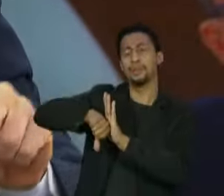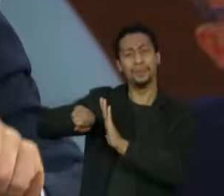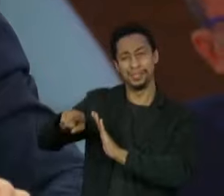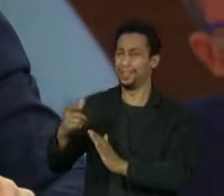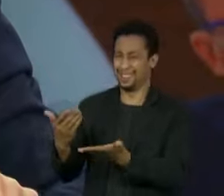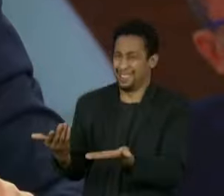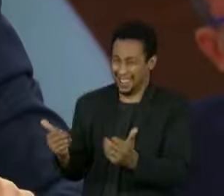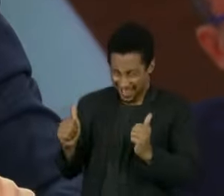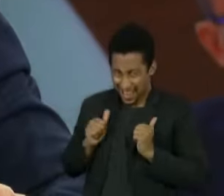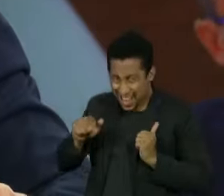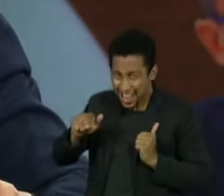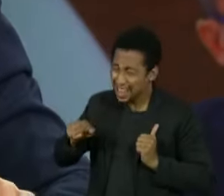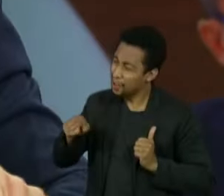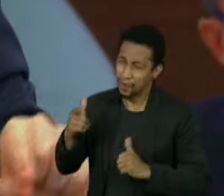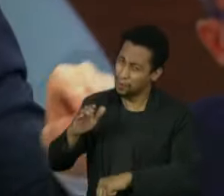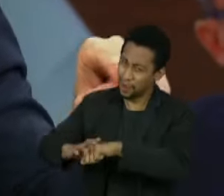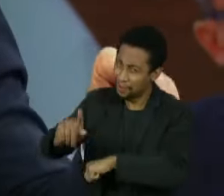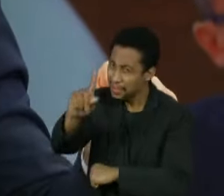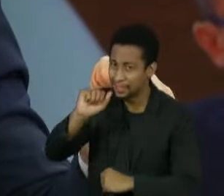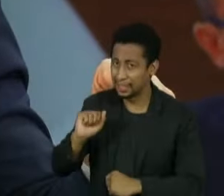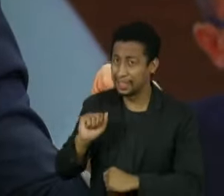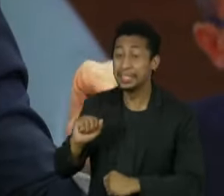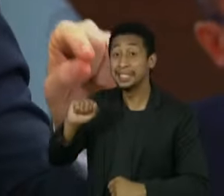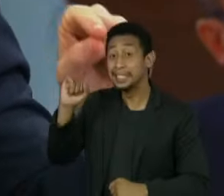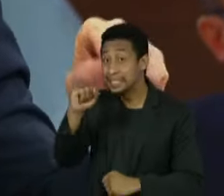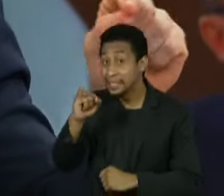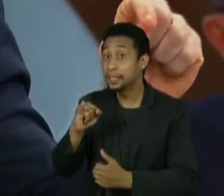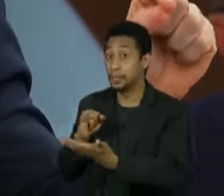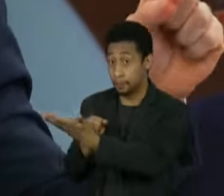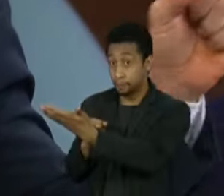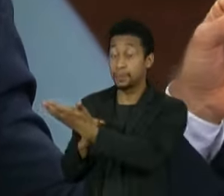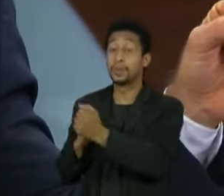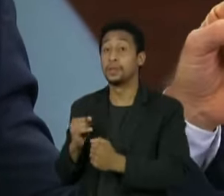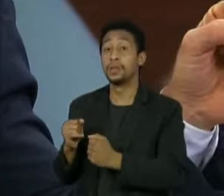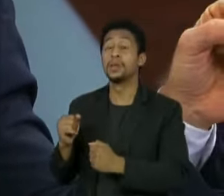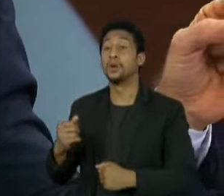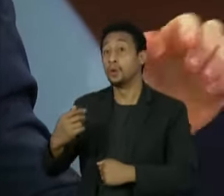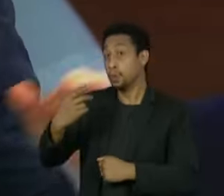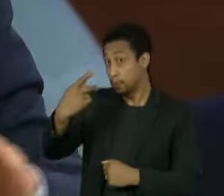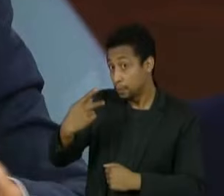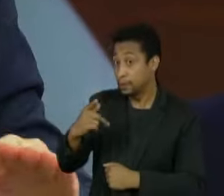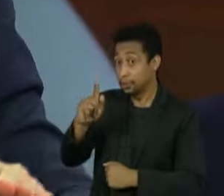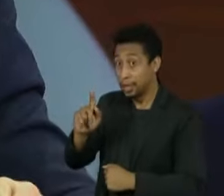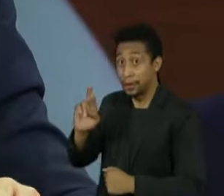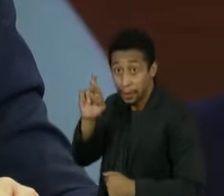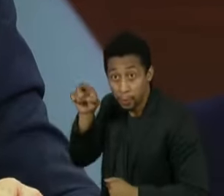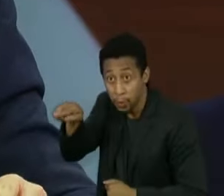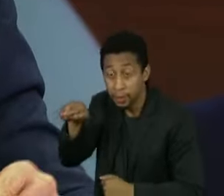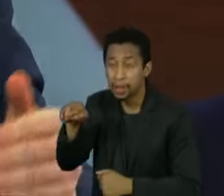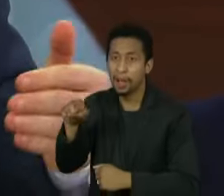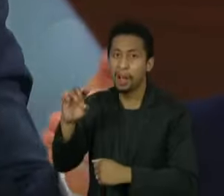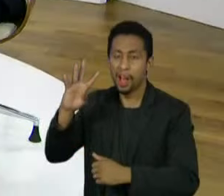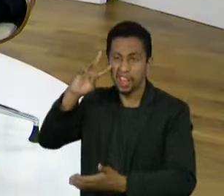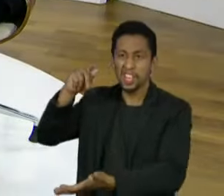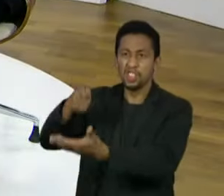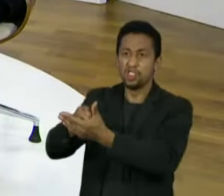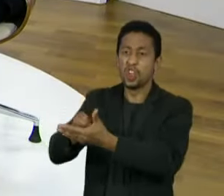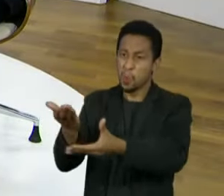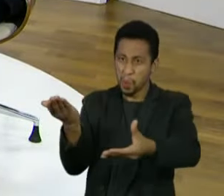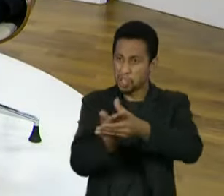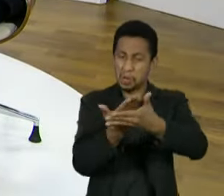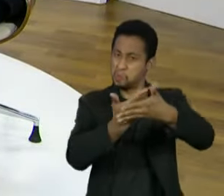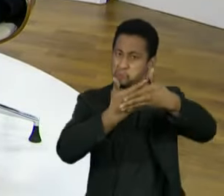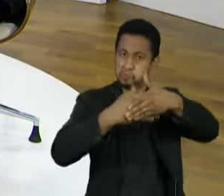o procurador-geral da república opinar pelo arquivamento, não tem cabimento ação penal